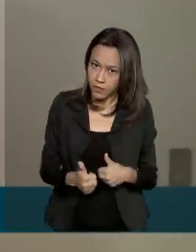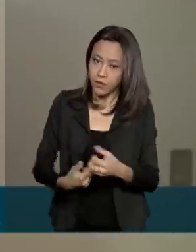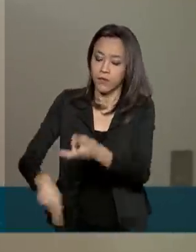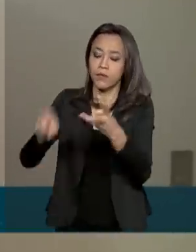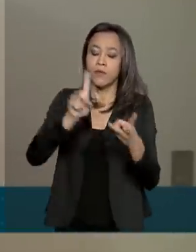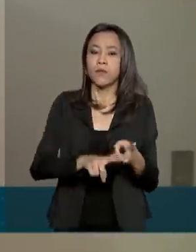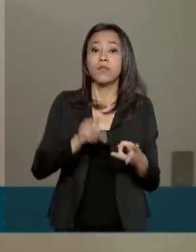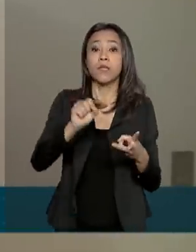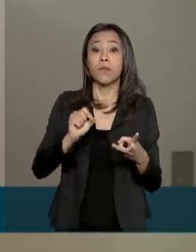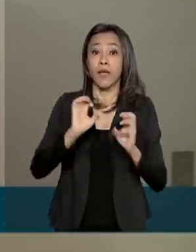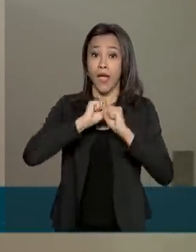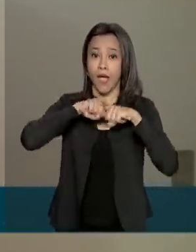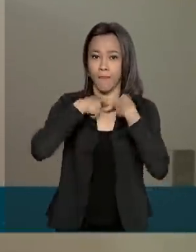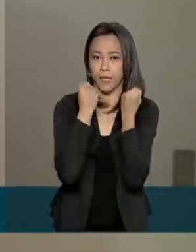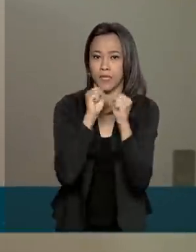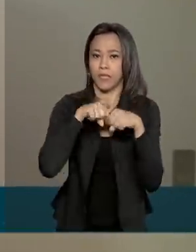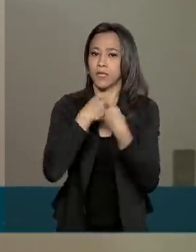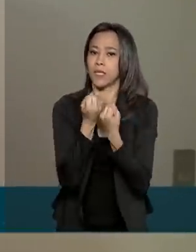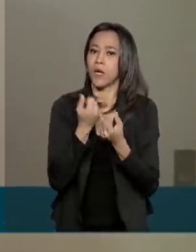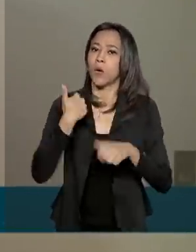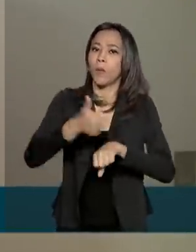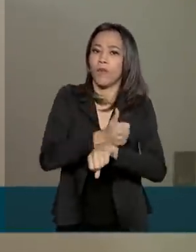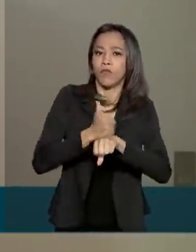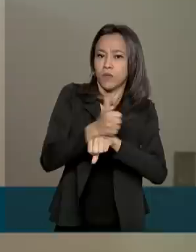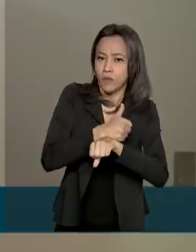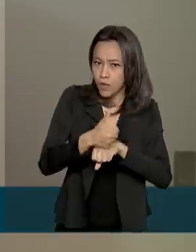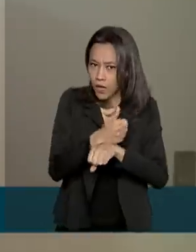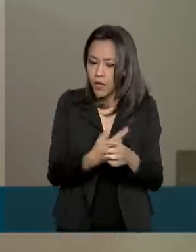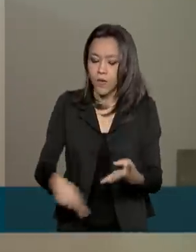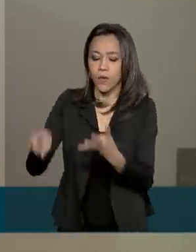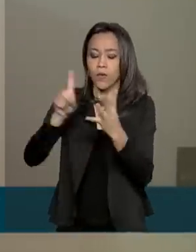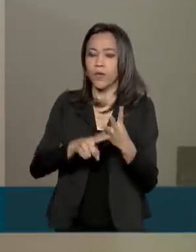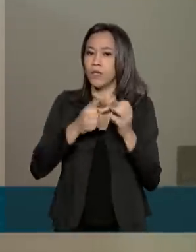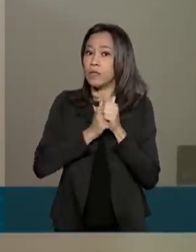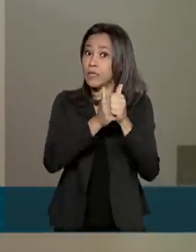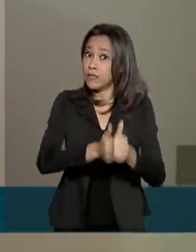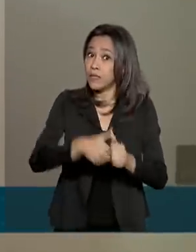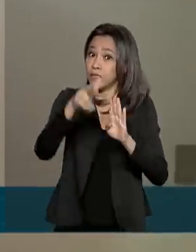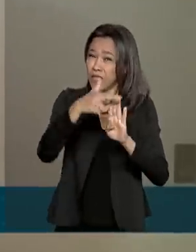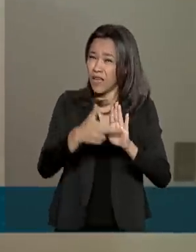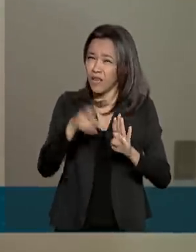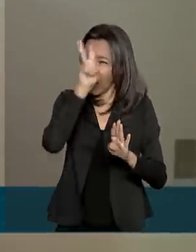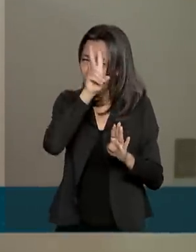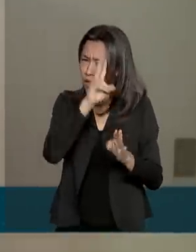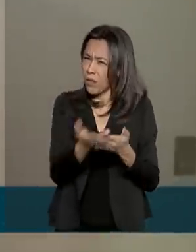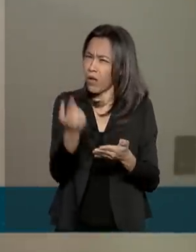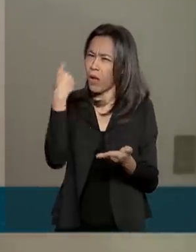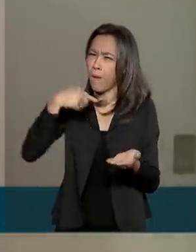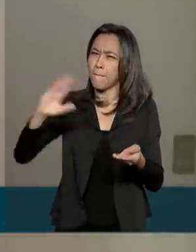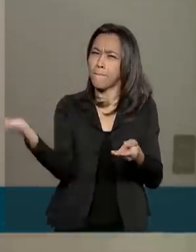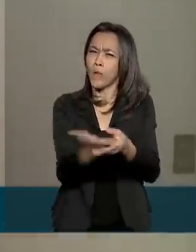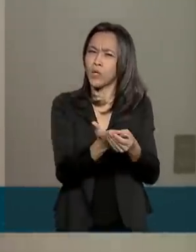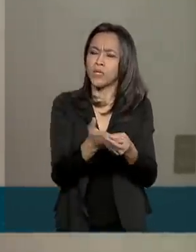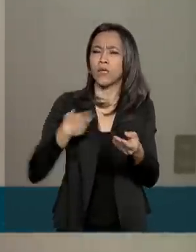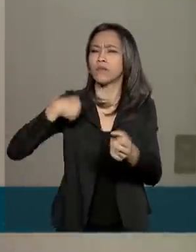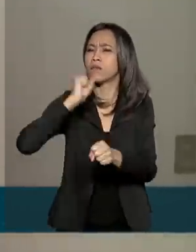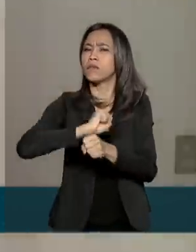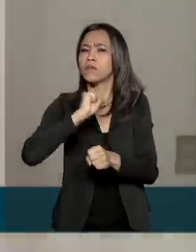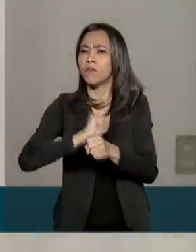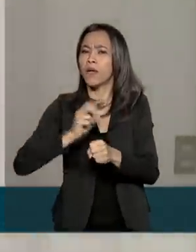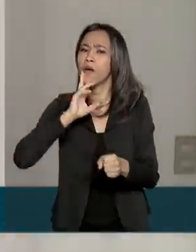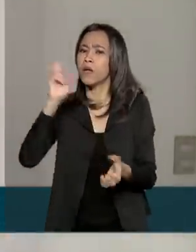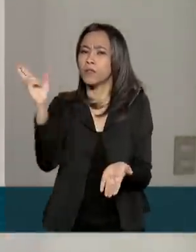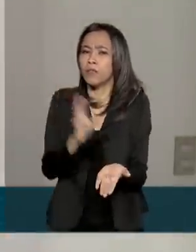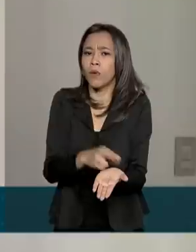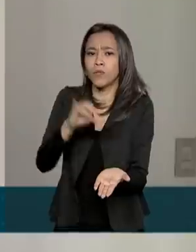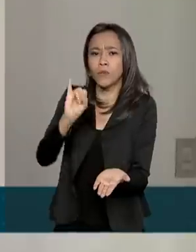a reabilitação profissional e o cumprimento das exigências. Aqueles processos que aguardam decisão por parte do INSS,